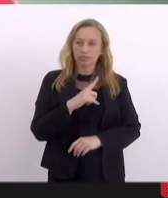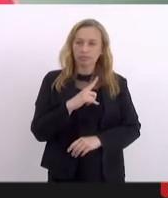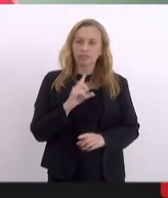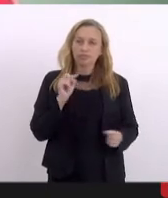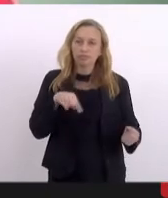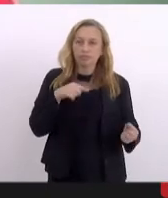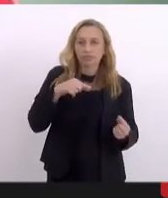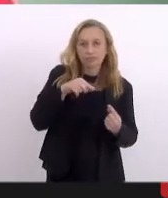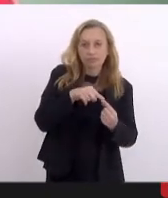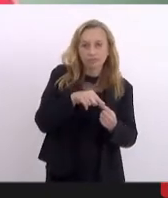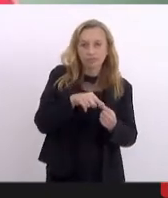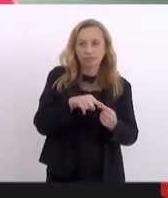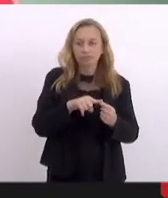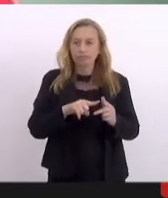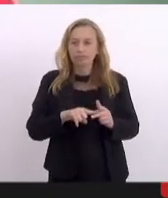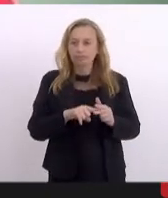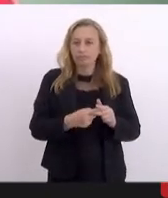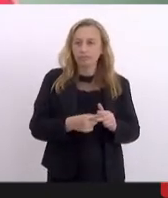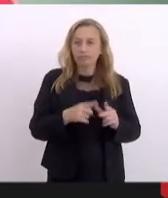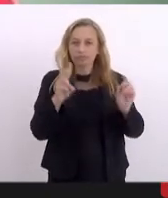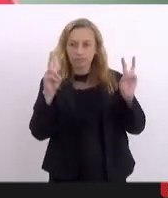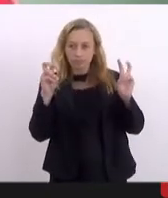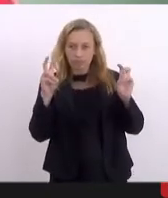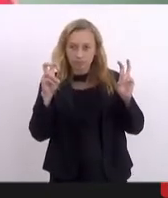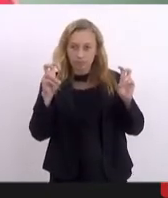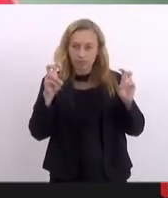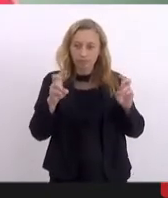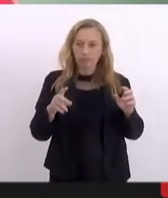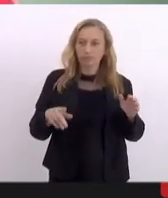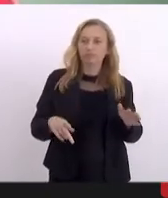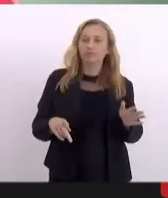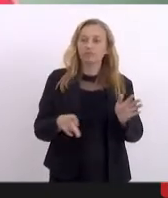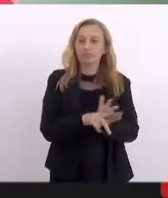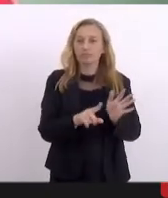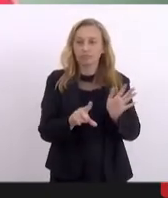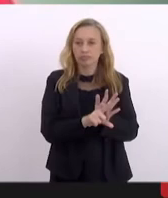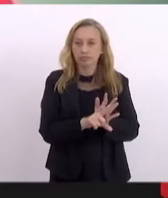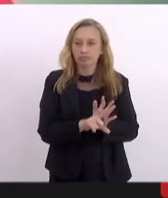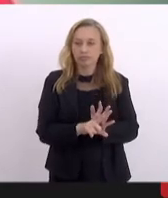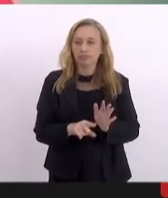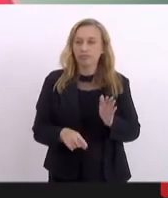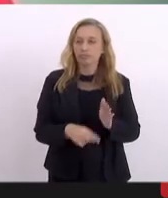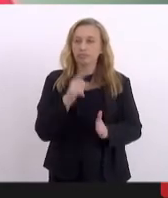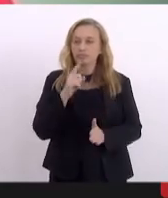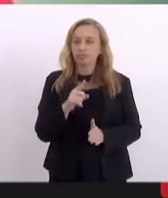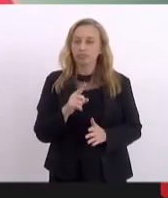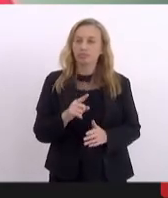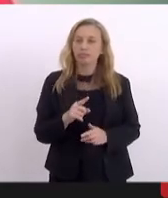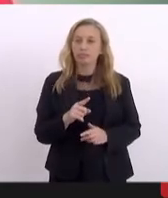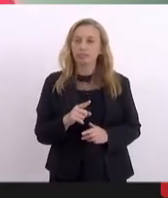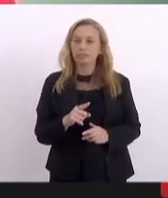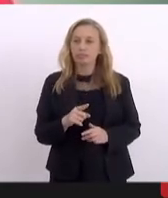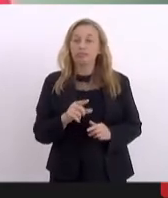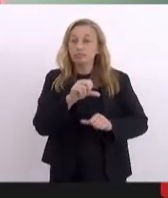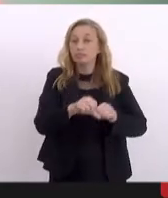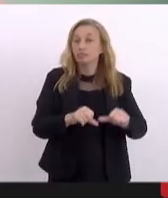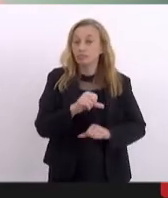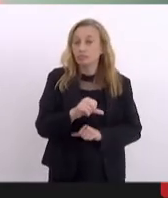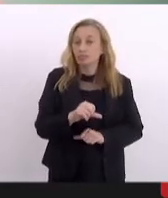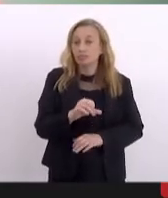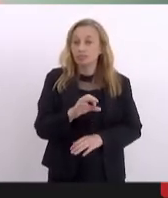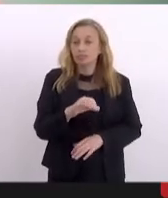objetivo o aperfeiçoamento da matéria, objeto de projeto de lei, uma vez que as mesmas trazem mudanças